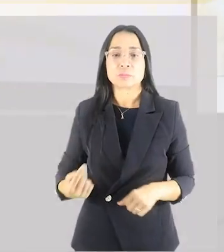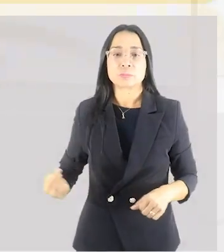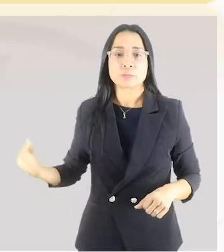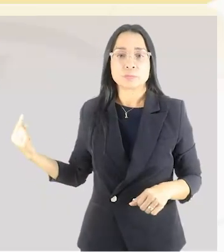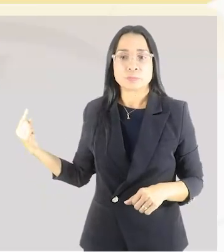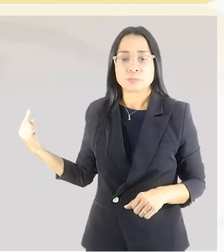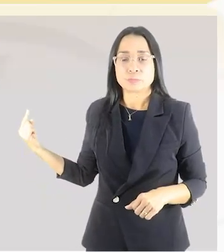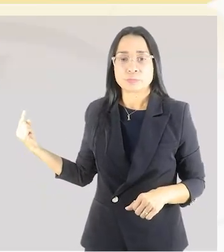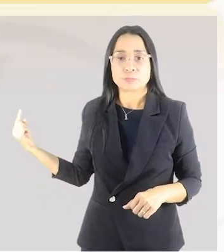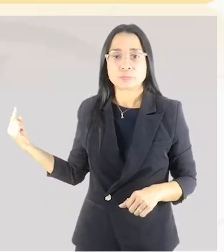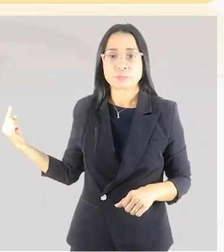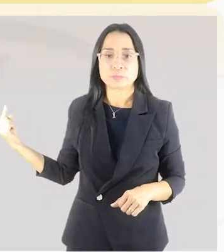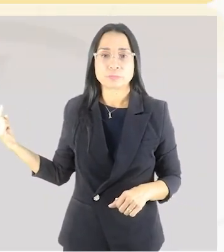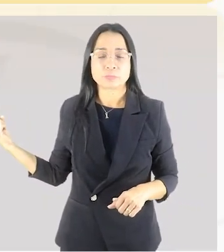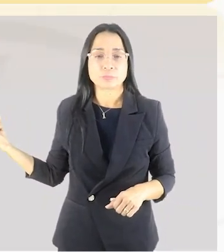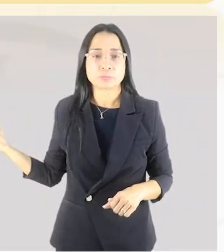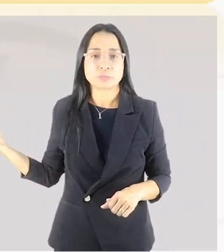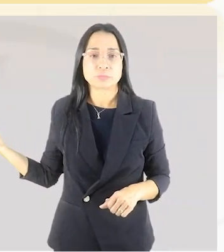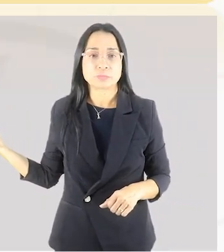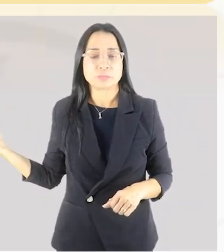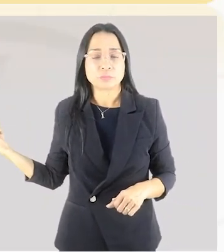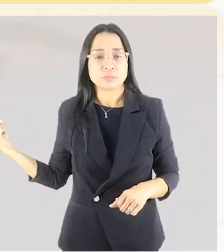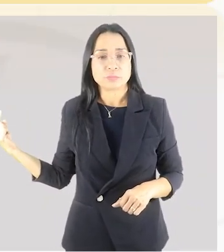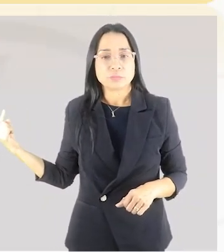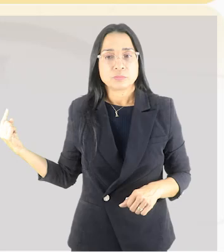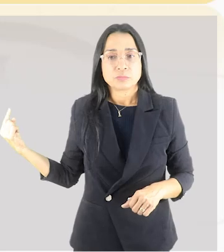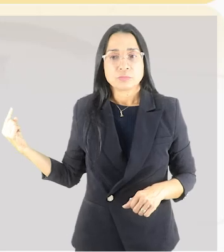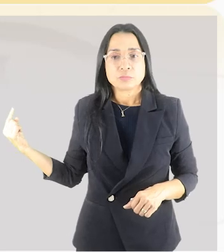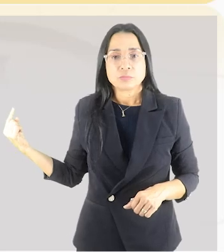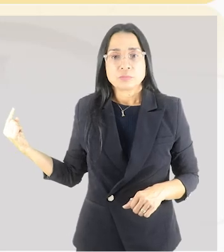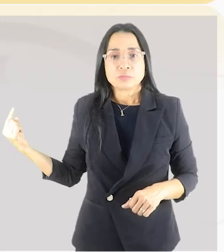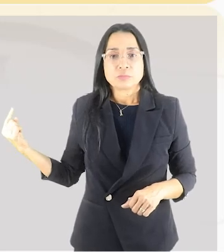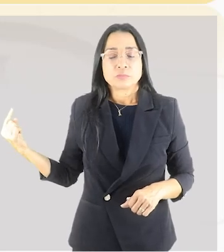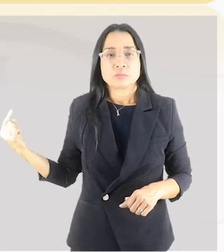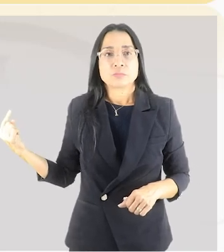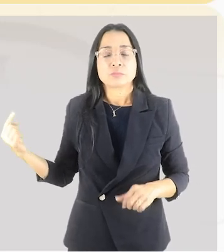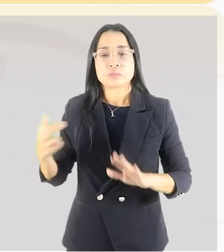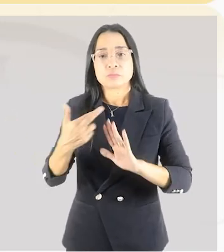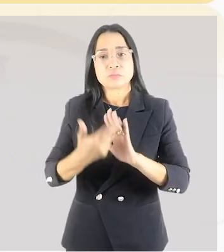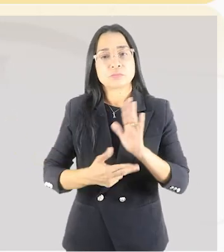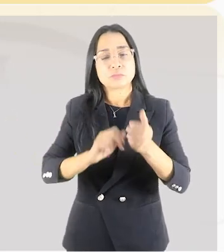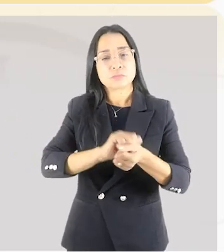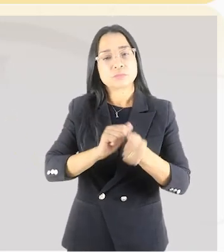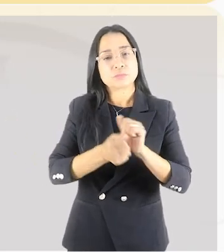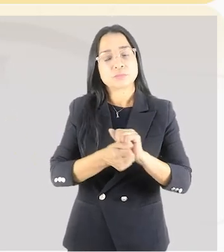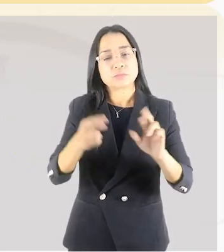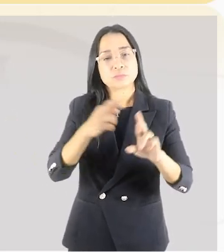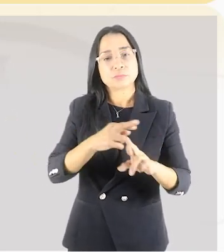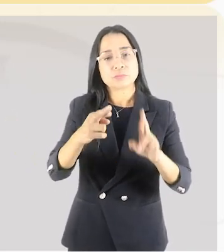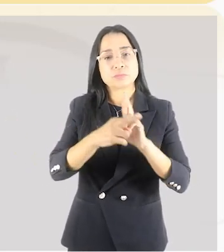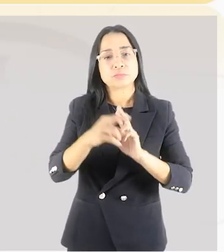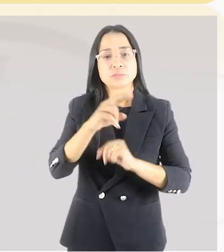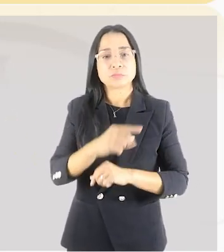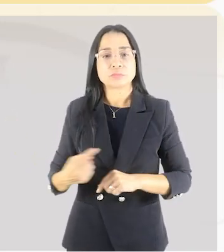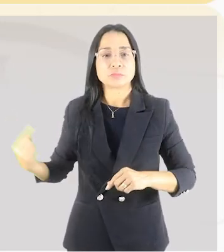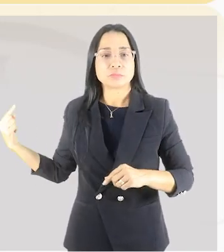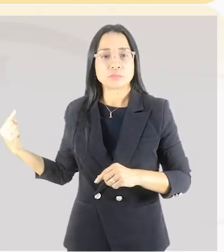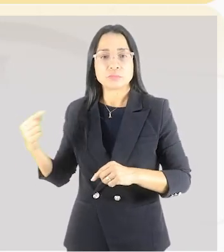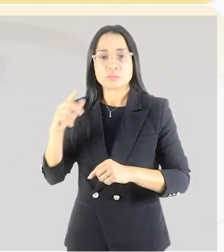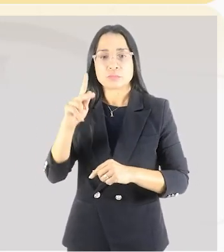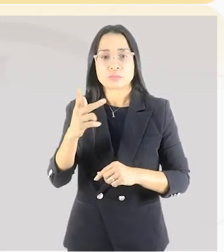E aí, o princípio da adaptação, ele está relacionado com a homeostase, que é o estado de equilíbrio estável